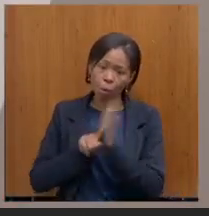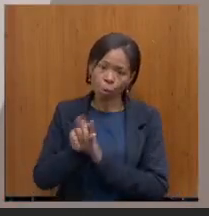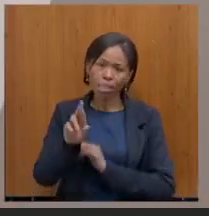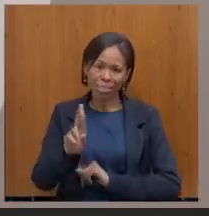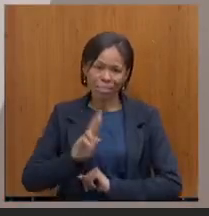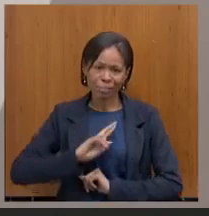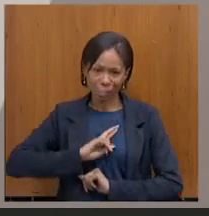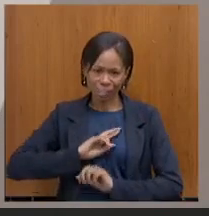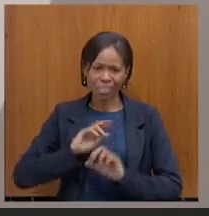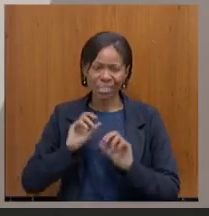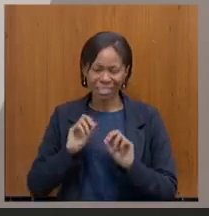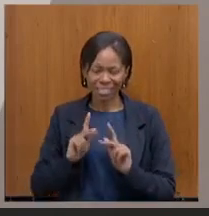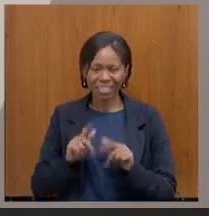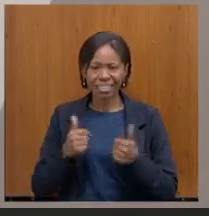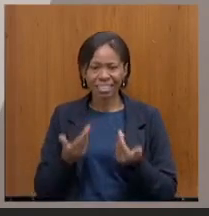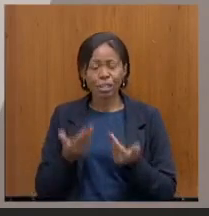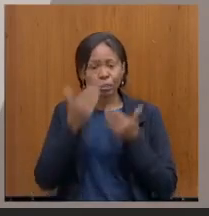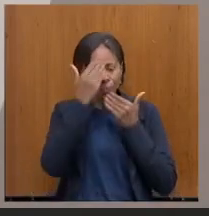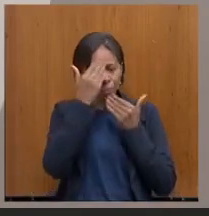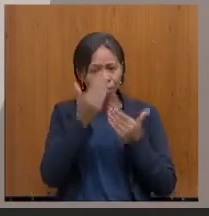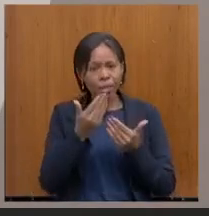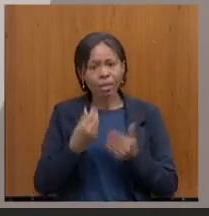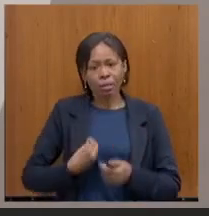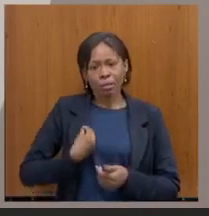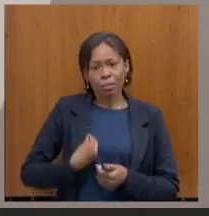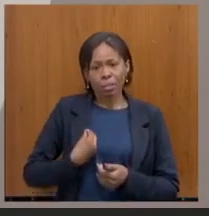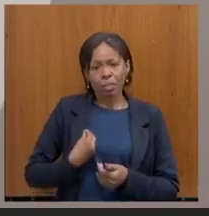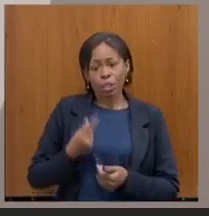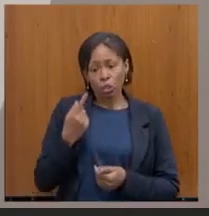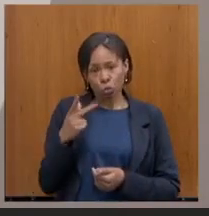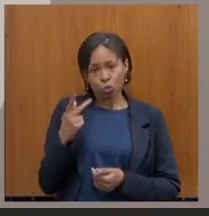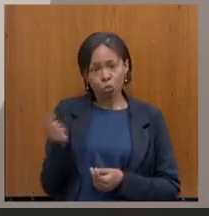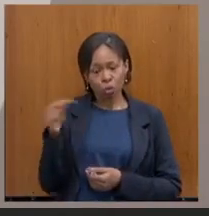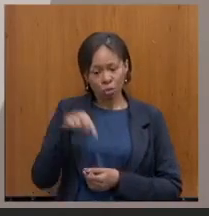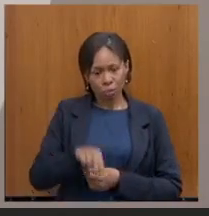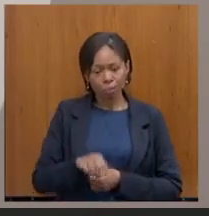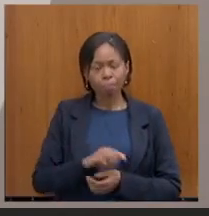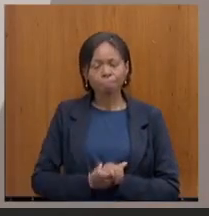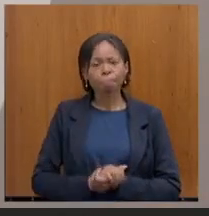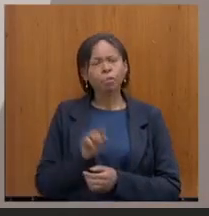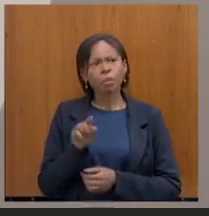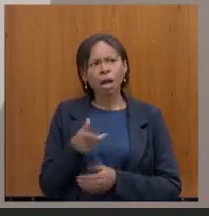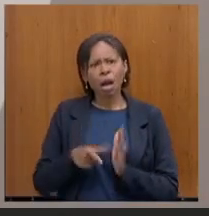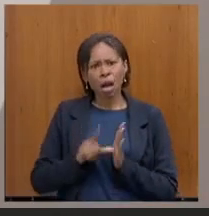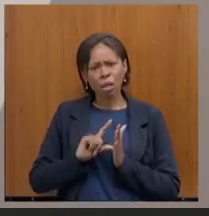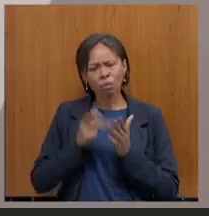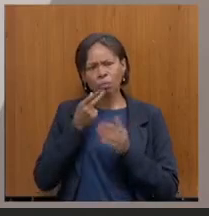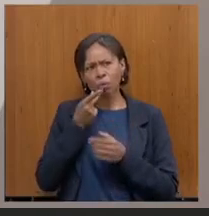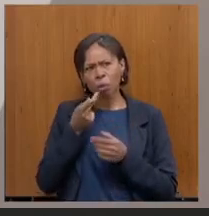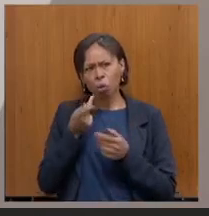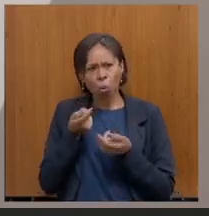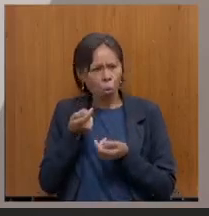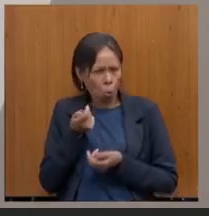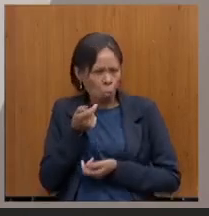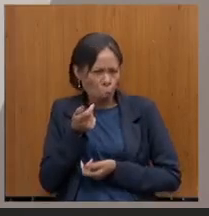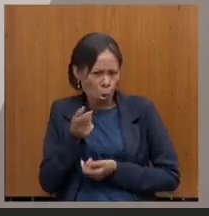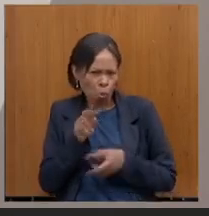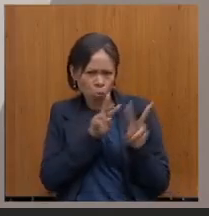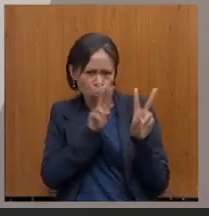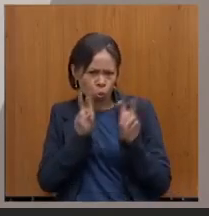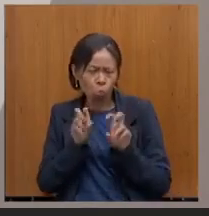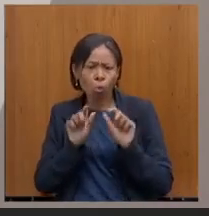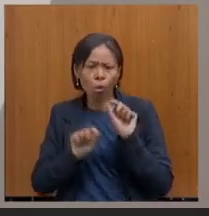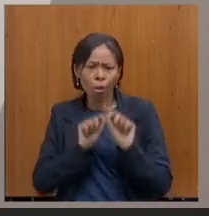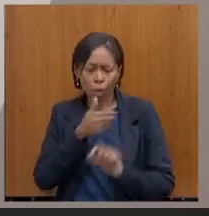respostas. Agradecer a presença e disposição de Vossa Excelência. o senhor falou um pouco que o Estado paga